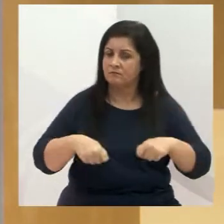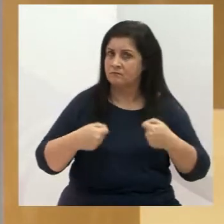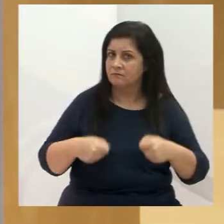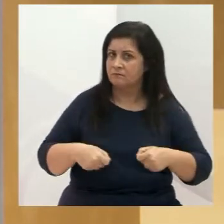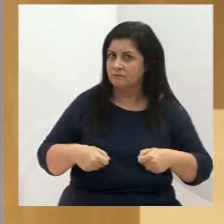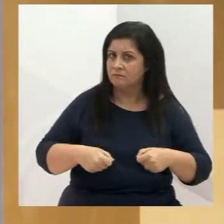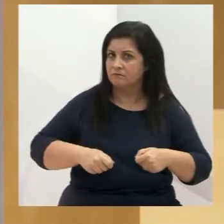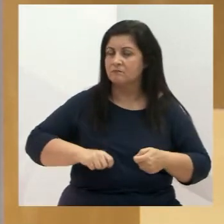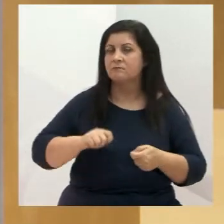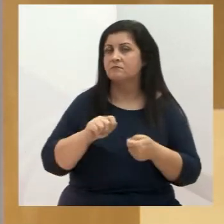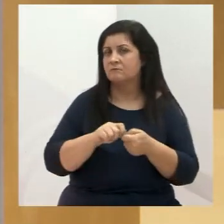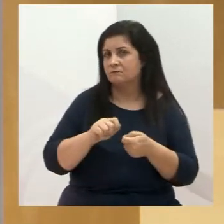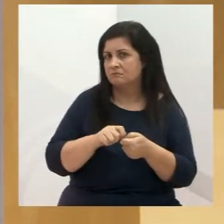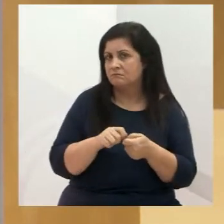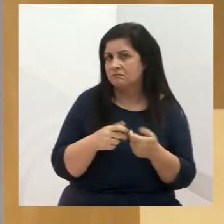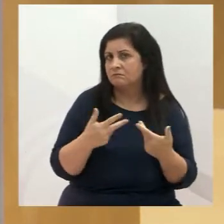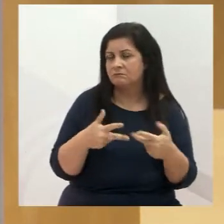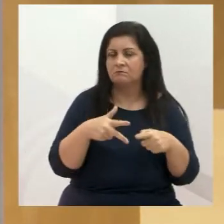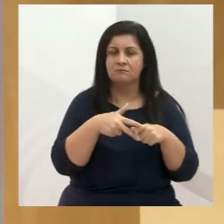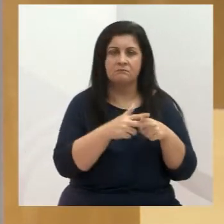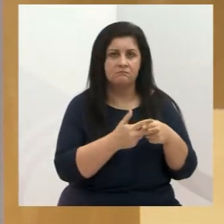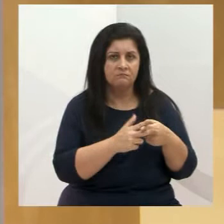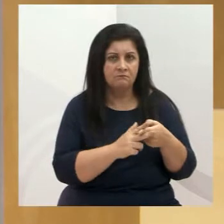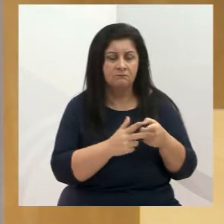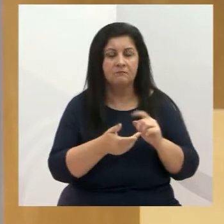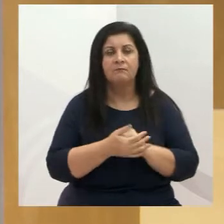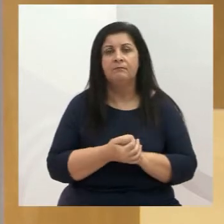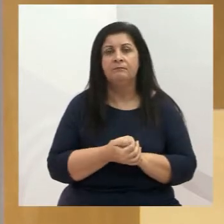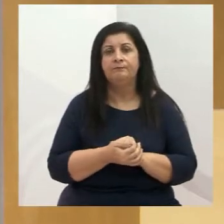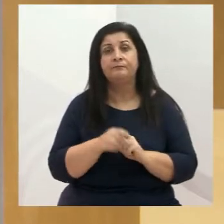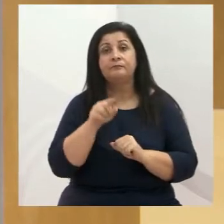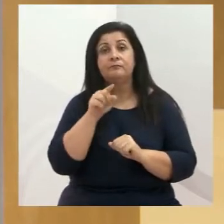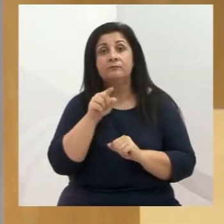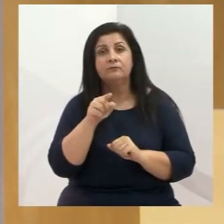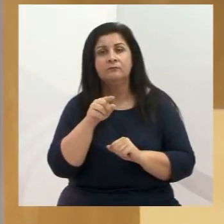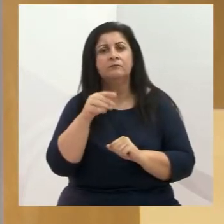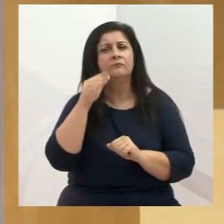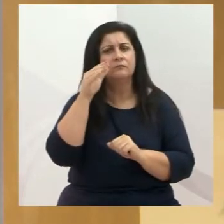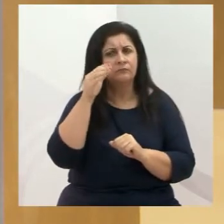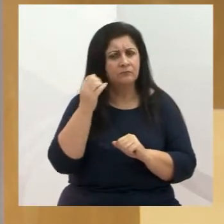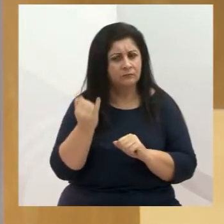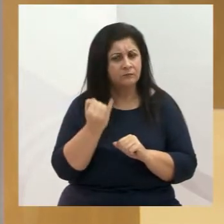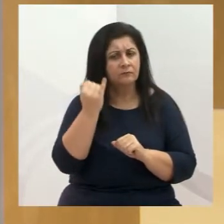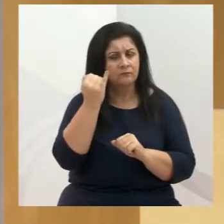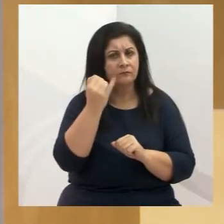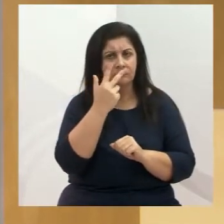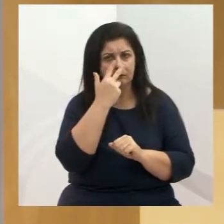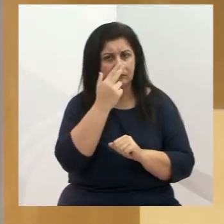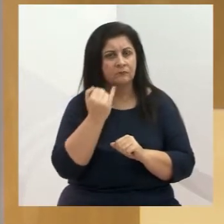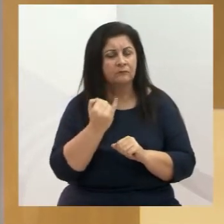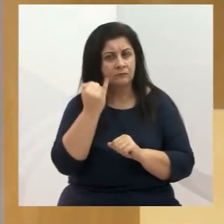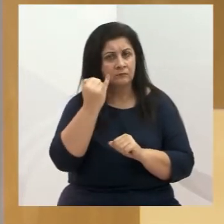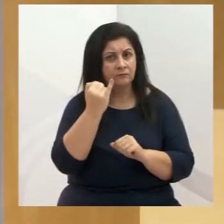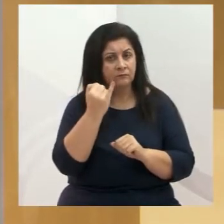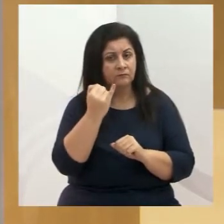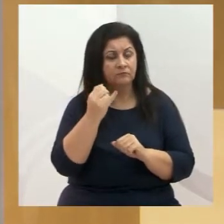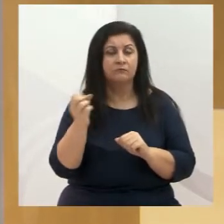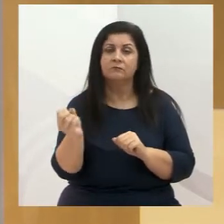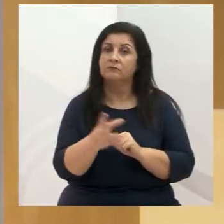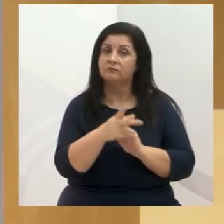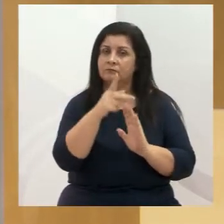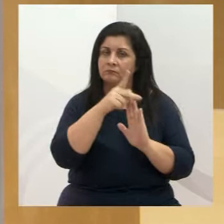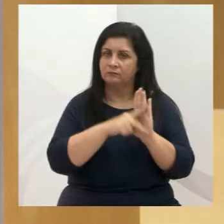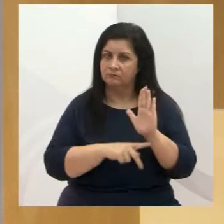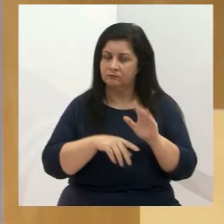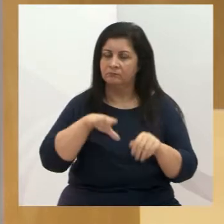realizados determinados reparos e a você que se interessa junto conosco em levar novos projetos para o nosso